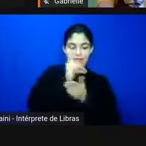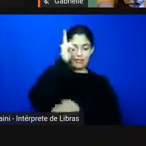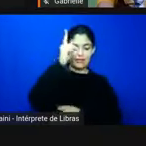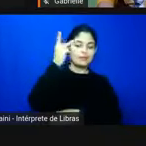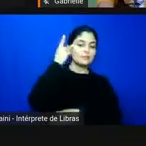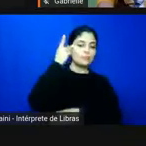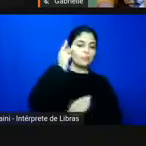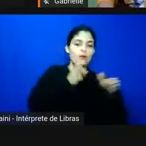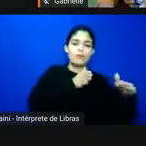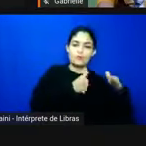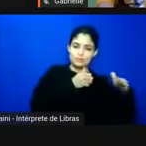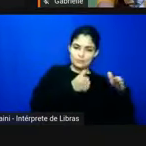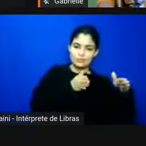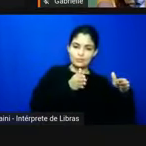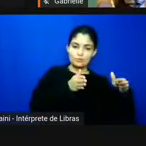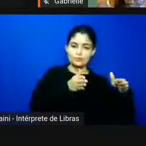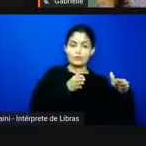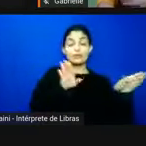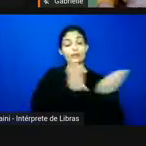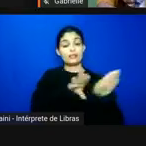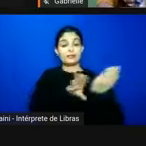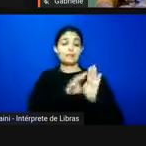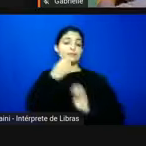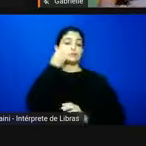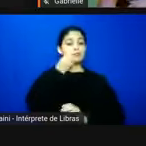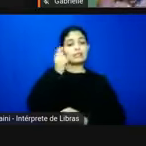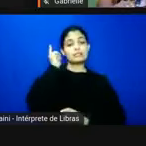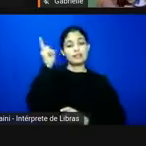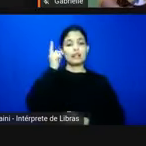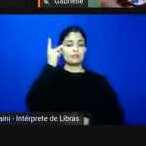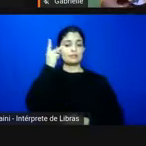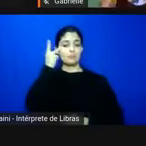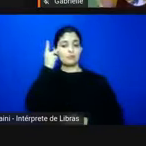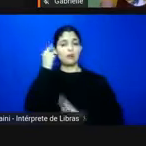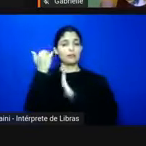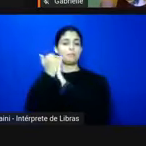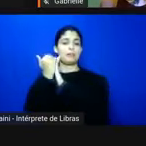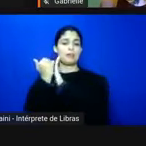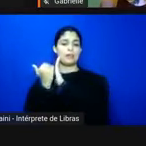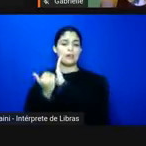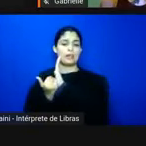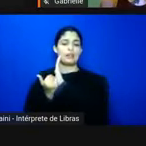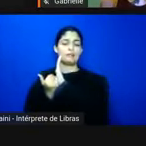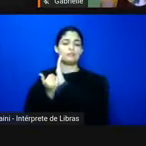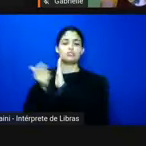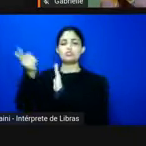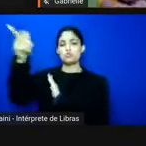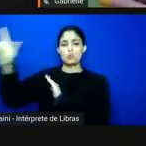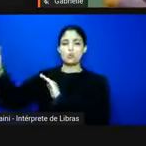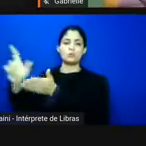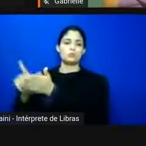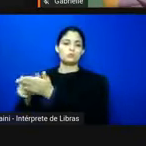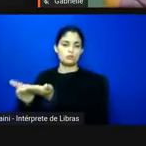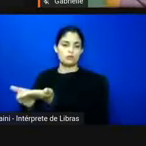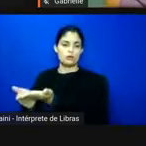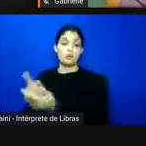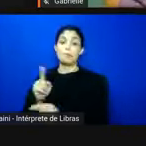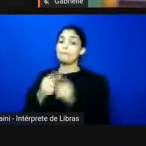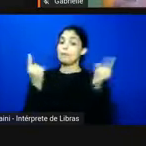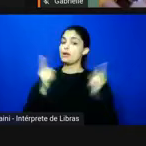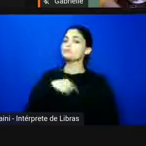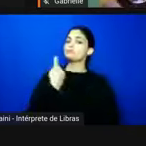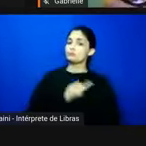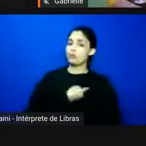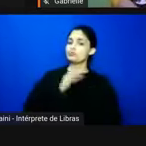e que a experiência de São Paulo é que pautaria a existência de outros jornais a gente já sabe o Rio